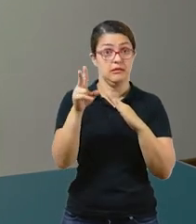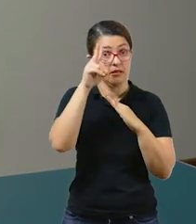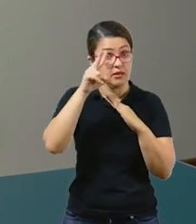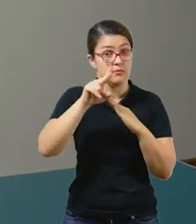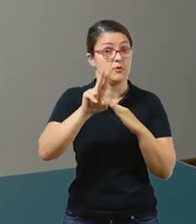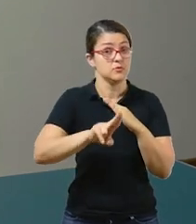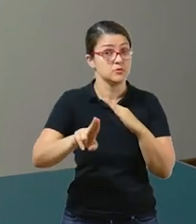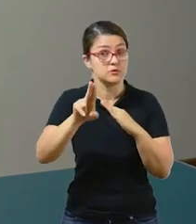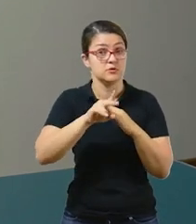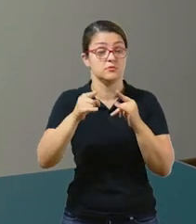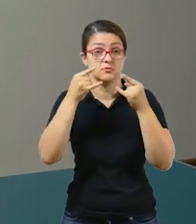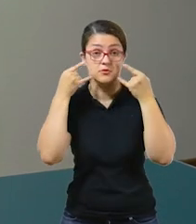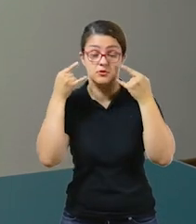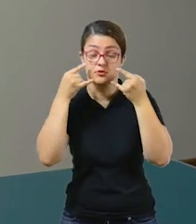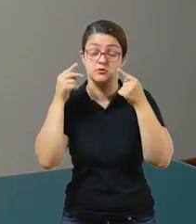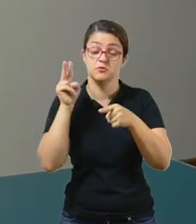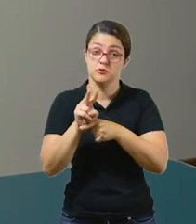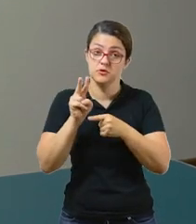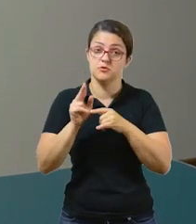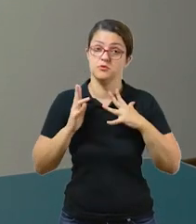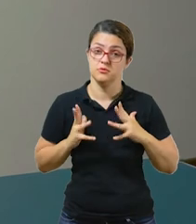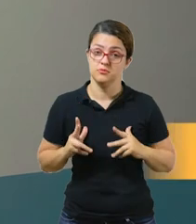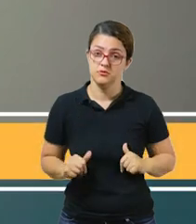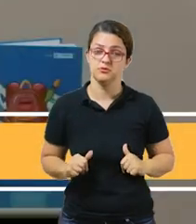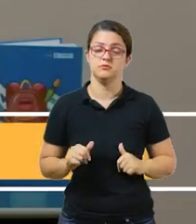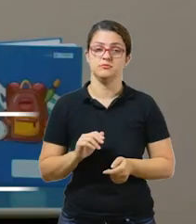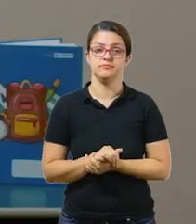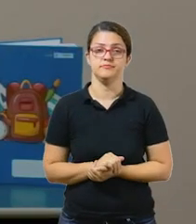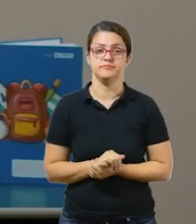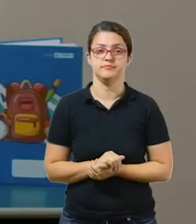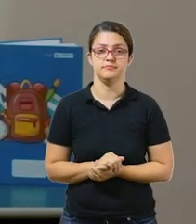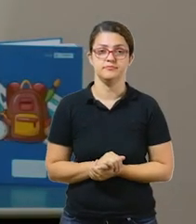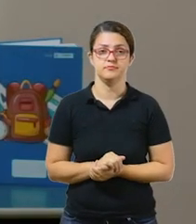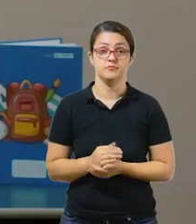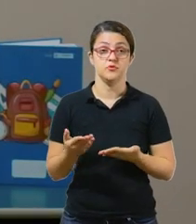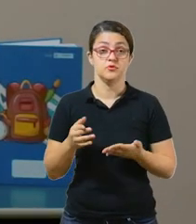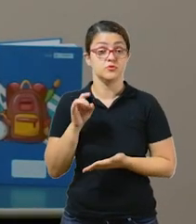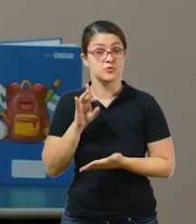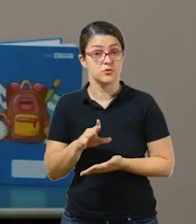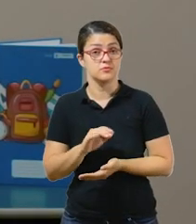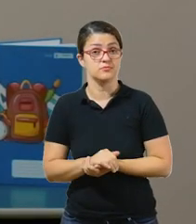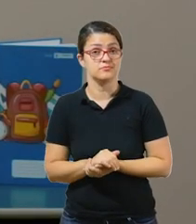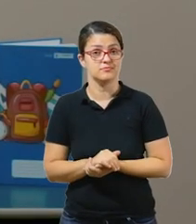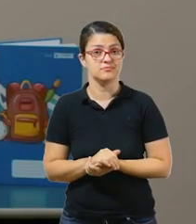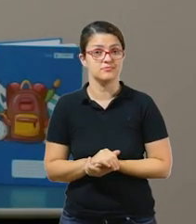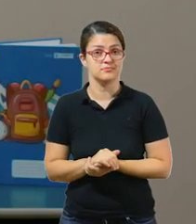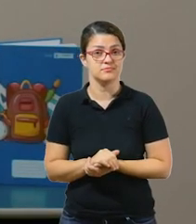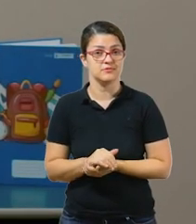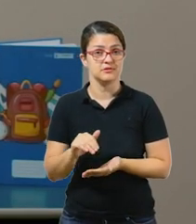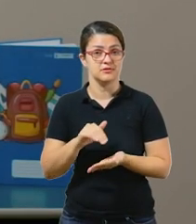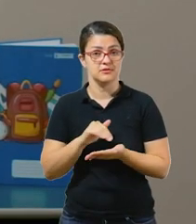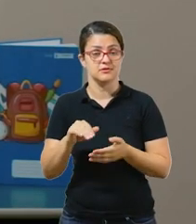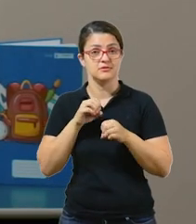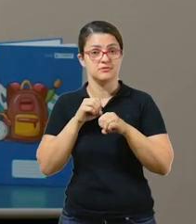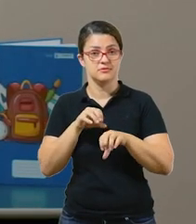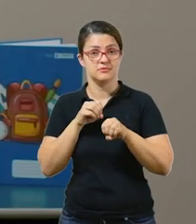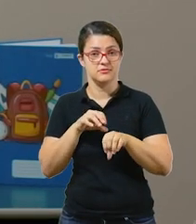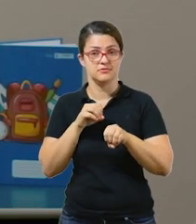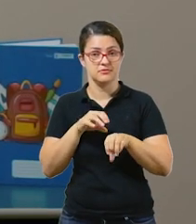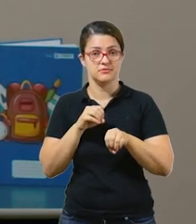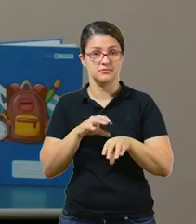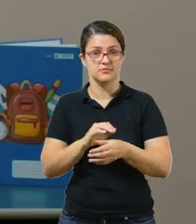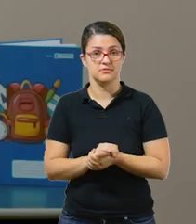usando máscara e tomando todo o cuidado com a higiene, ok? Bom, por hoje é só. Eu estou aqui diretamente da Secretaria de